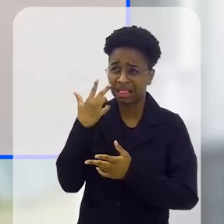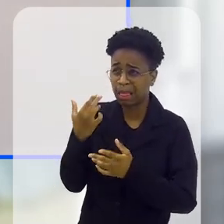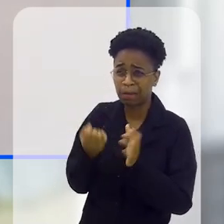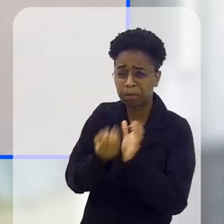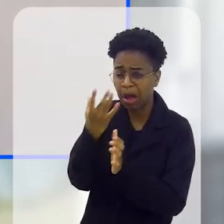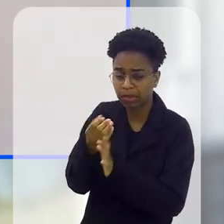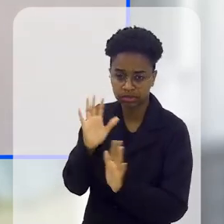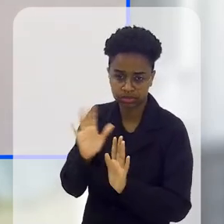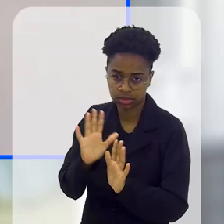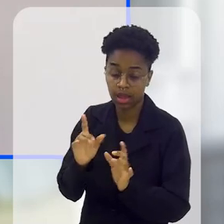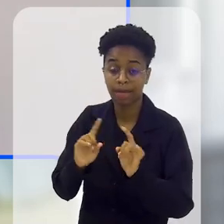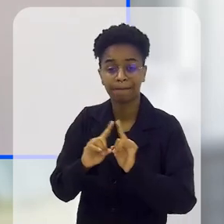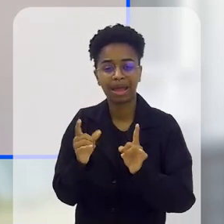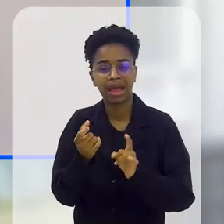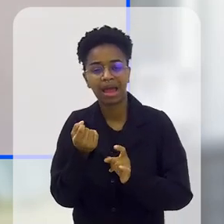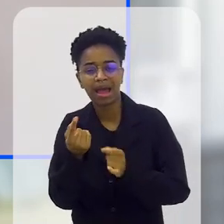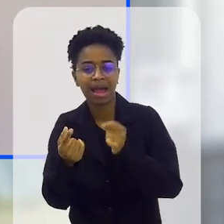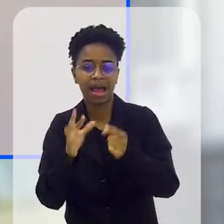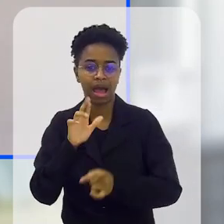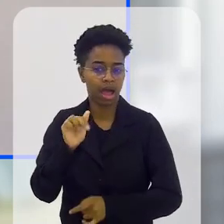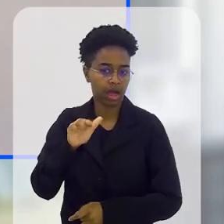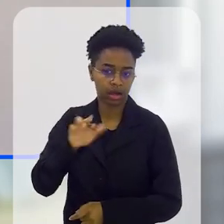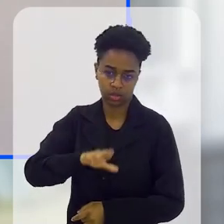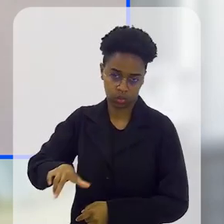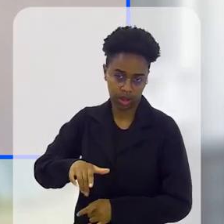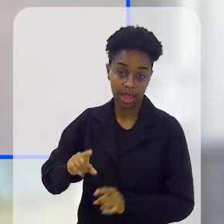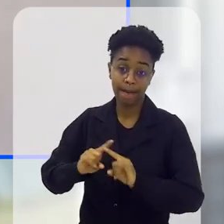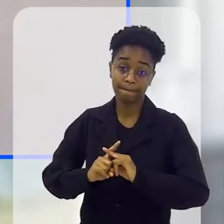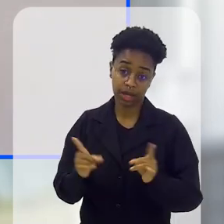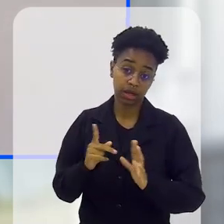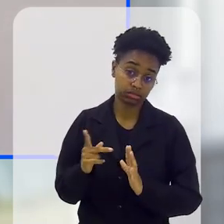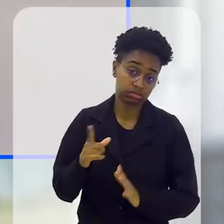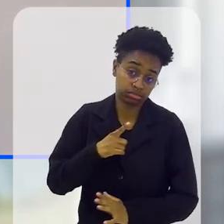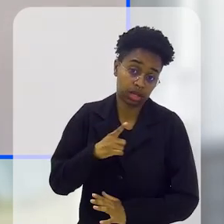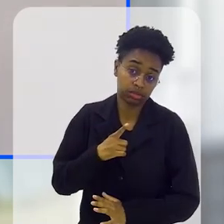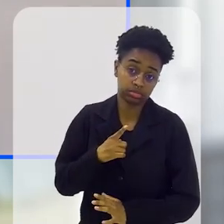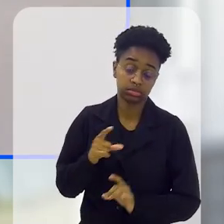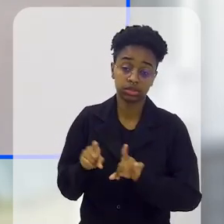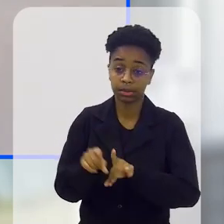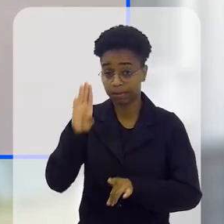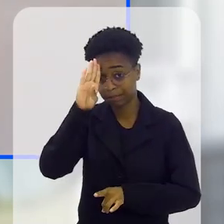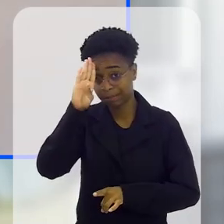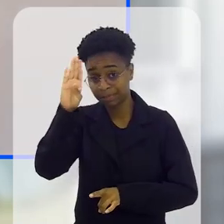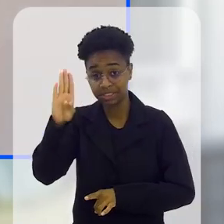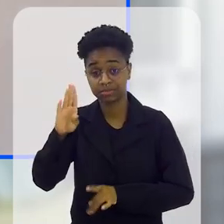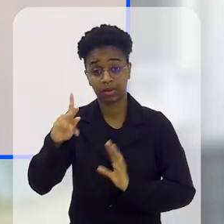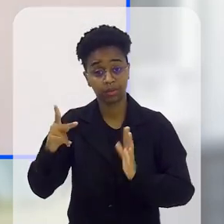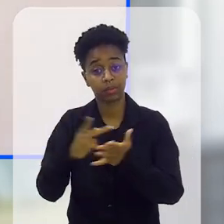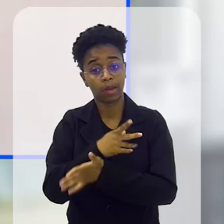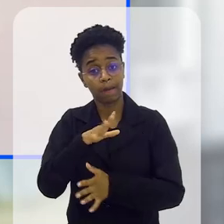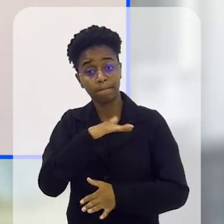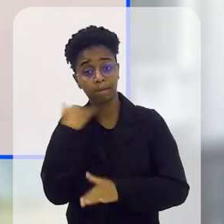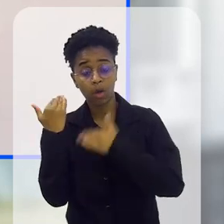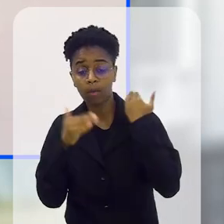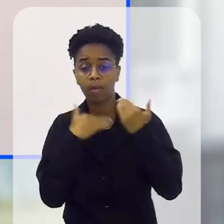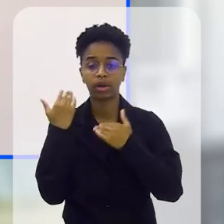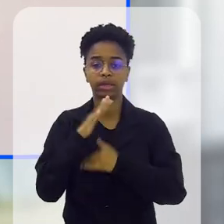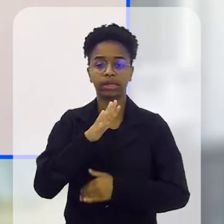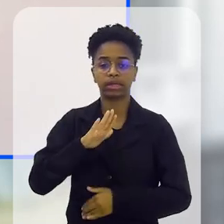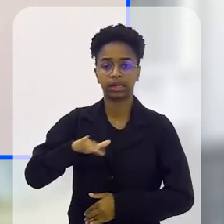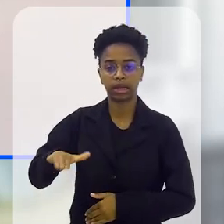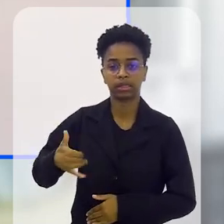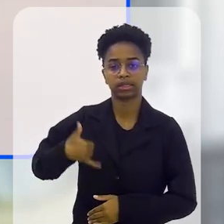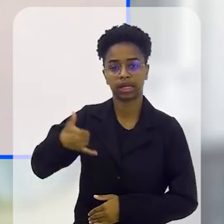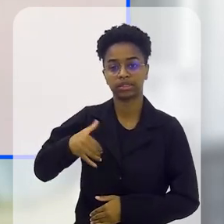não chega a ser rara, nem de longe ela é rara, é uma doença menos frequente, mas ele existe e é a principal causa de morte em